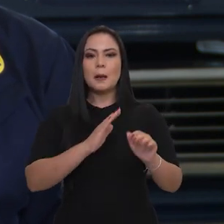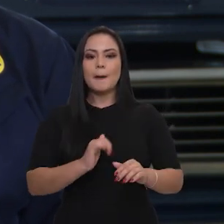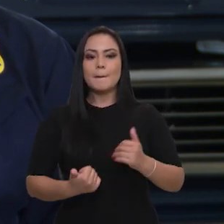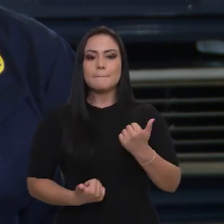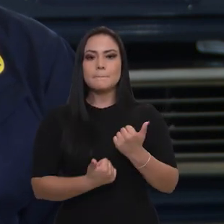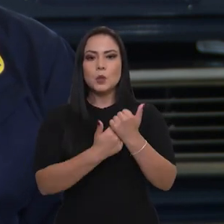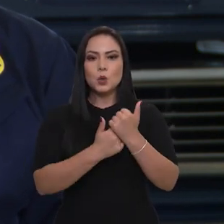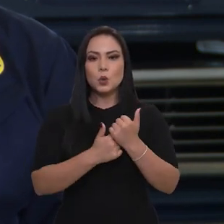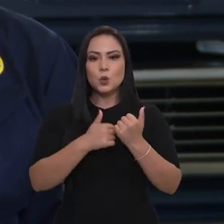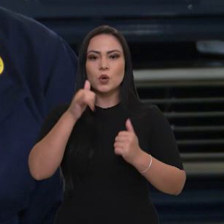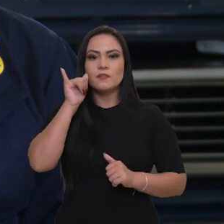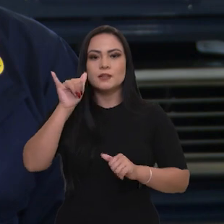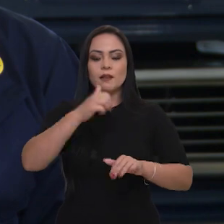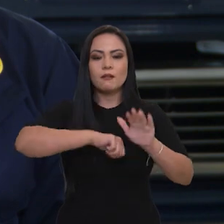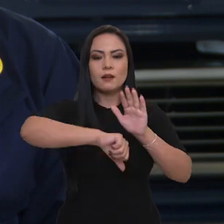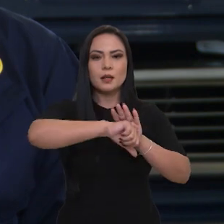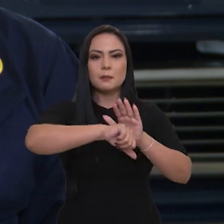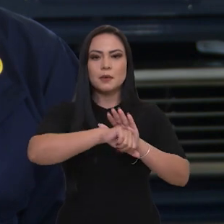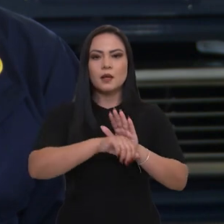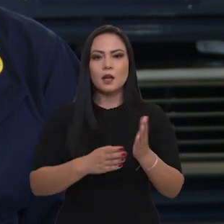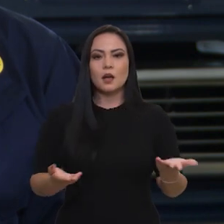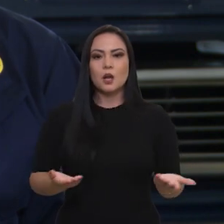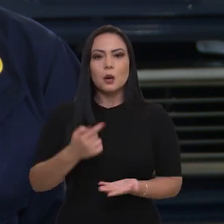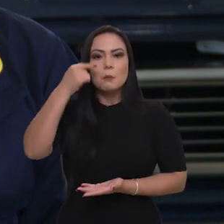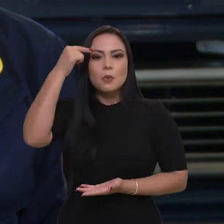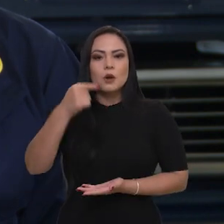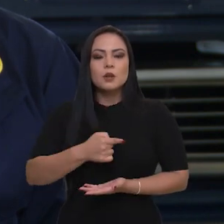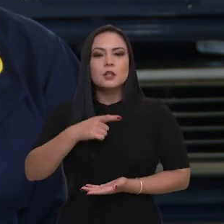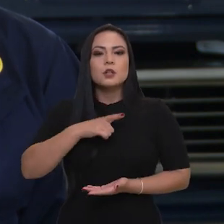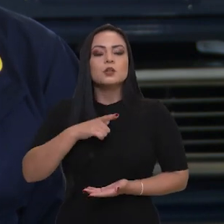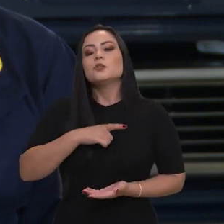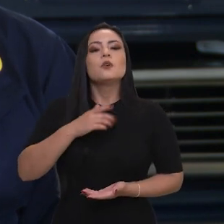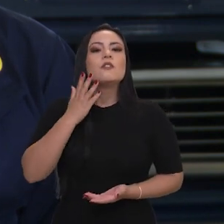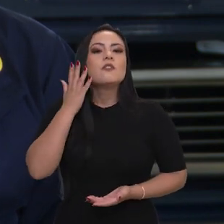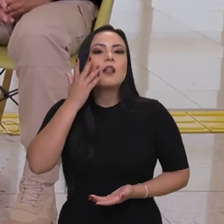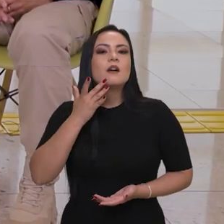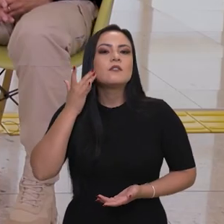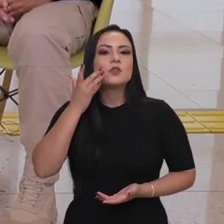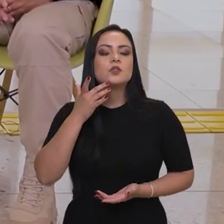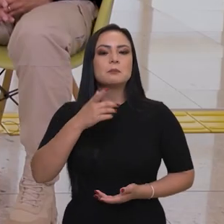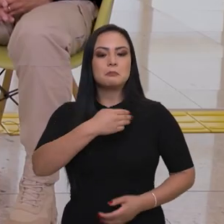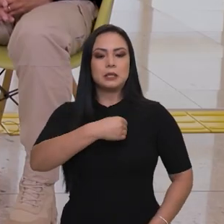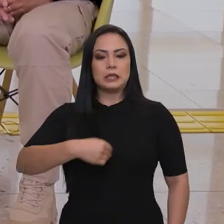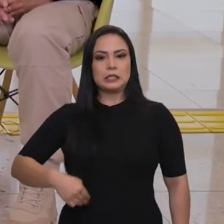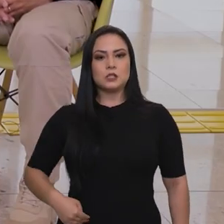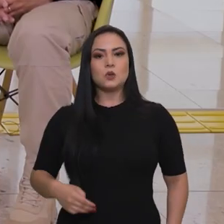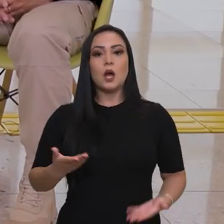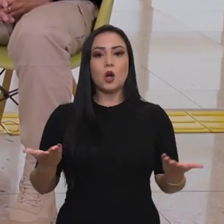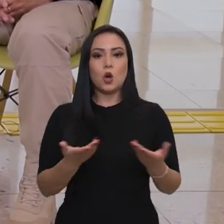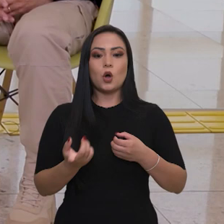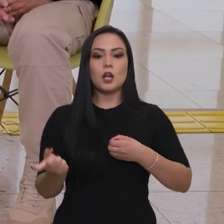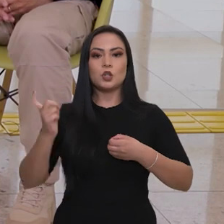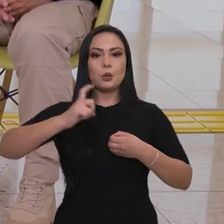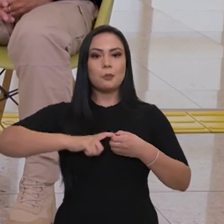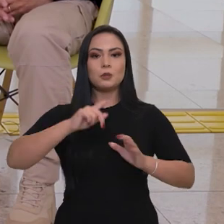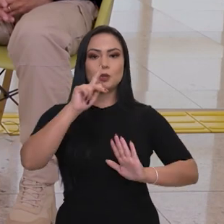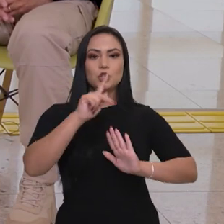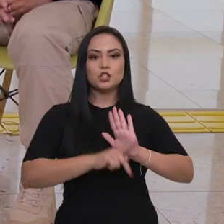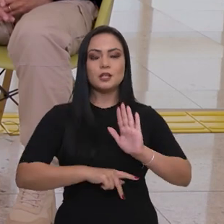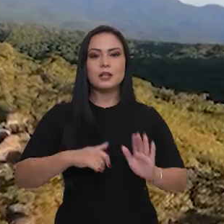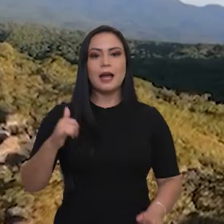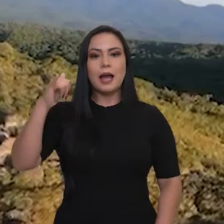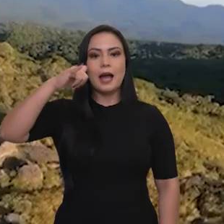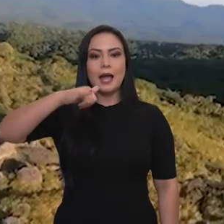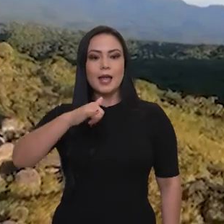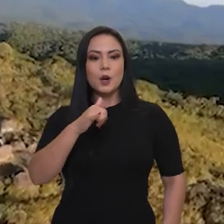por ordem do ministro Flávio Dino, nós estamos retomando o projeto aeromédico, em que já